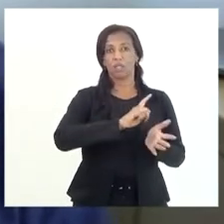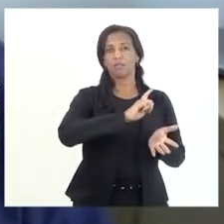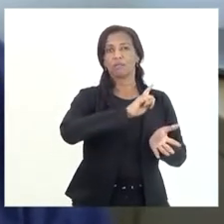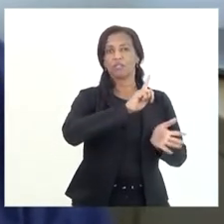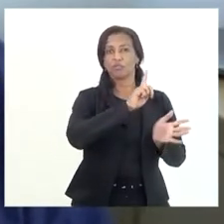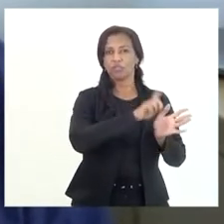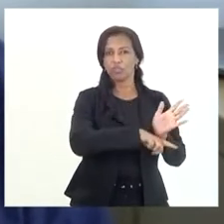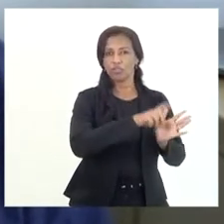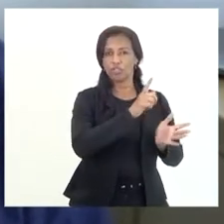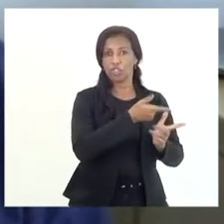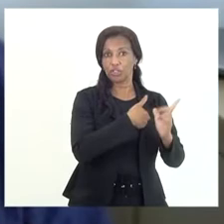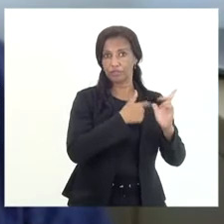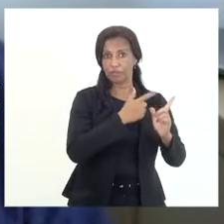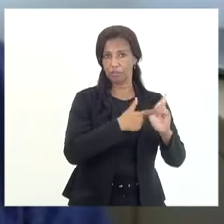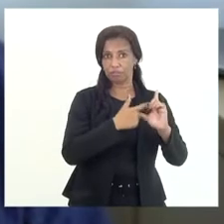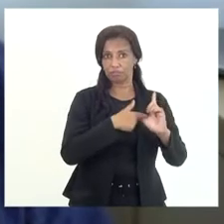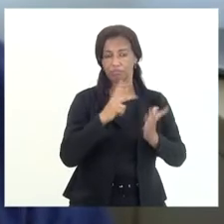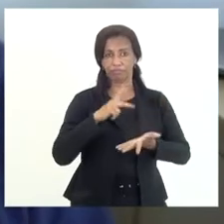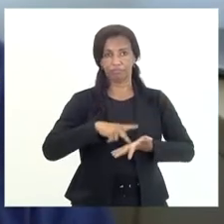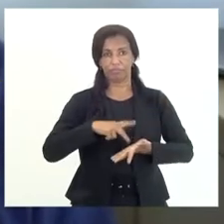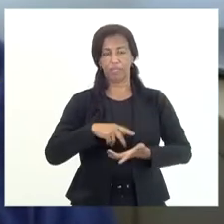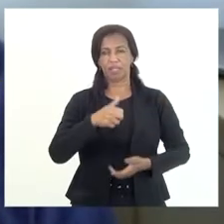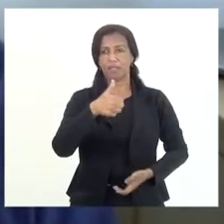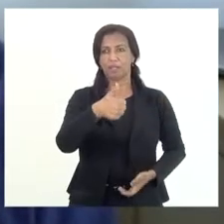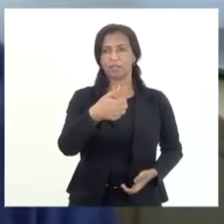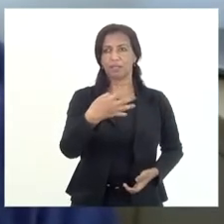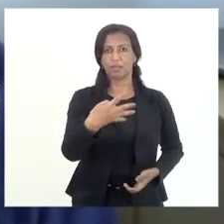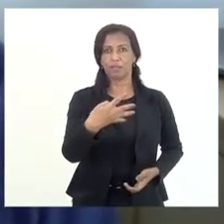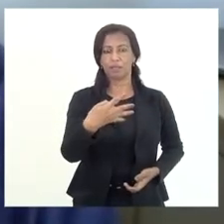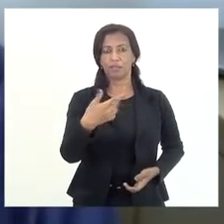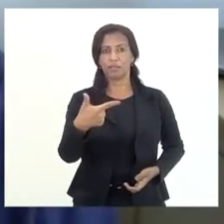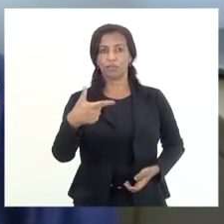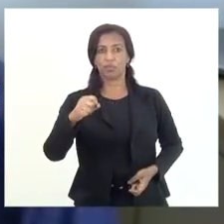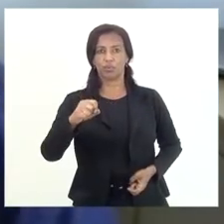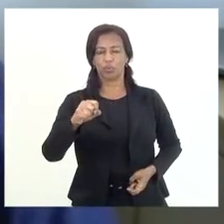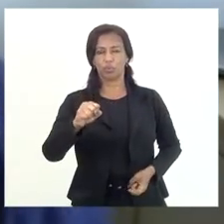114,28 bilhões.